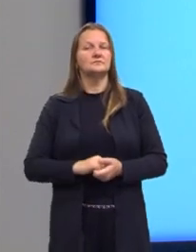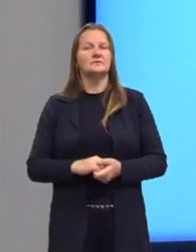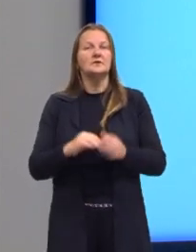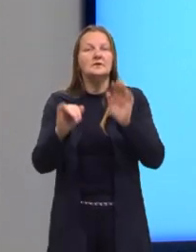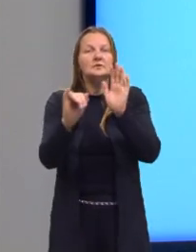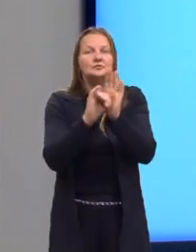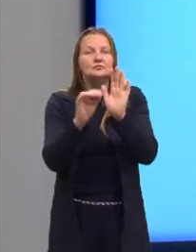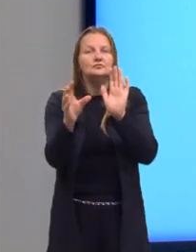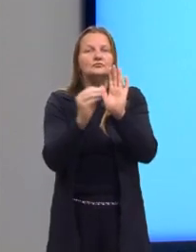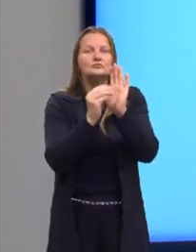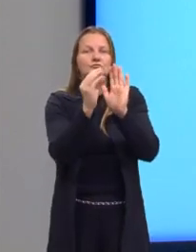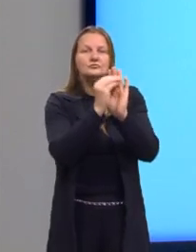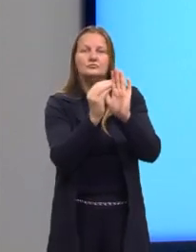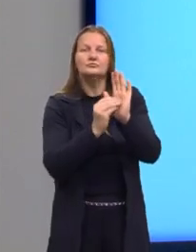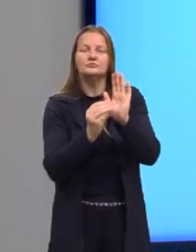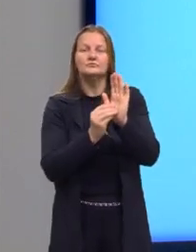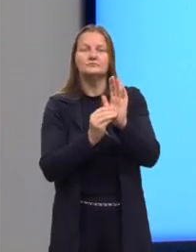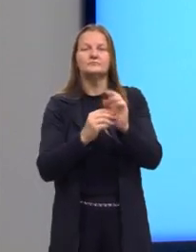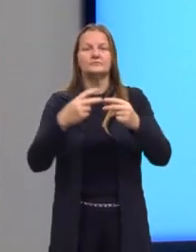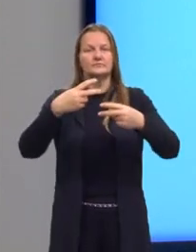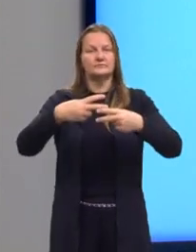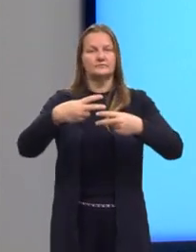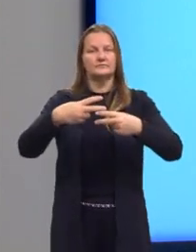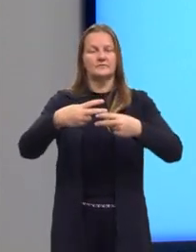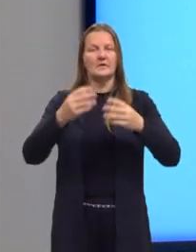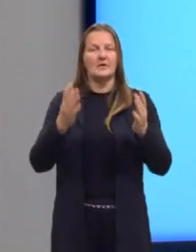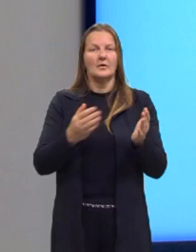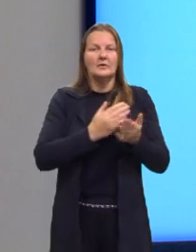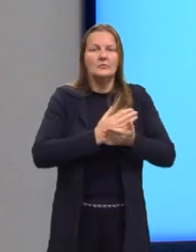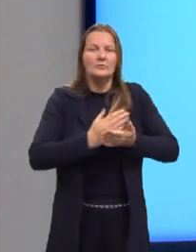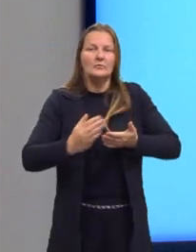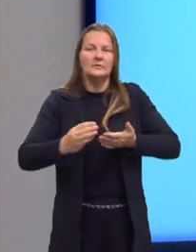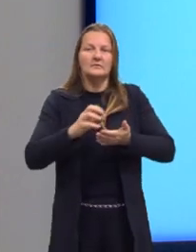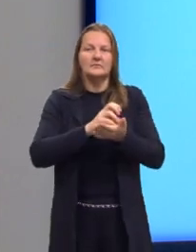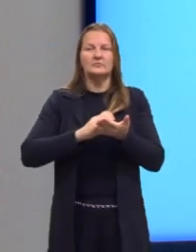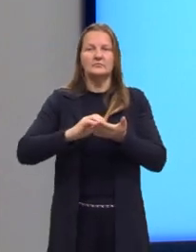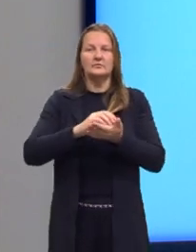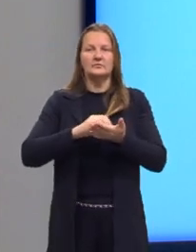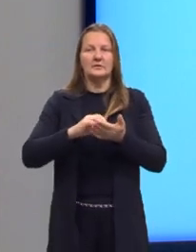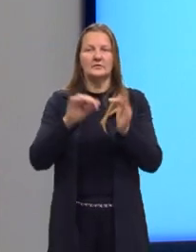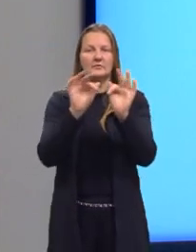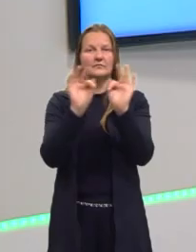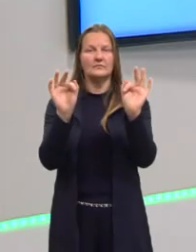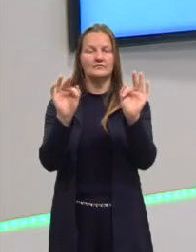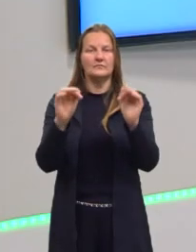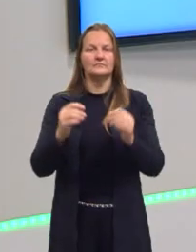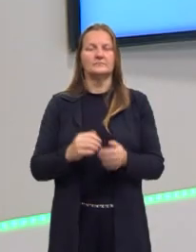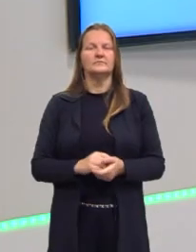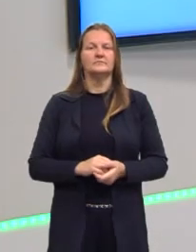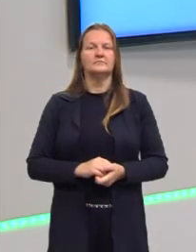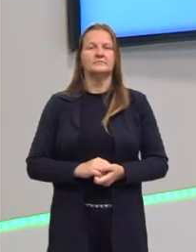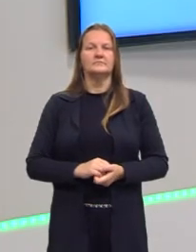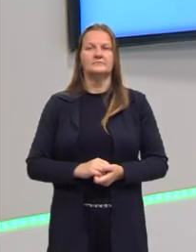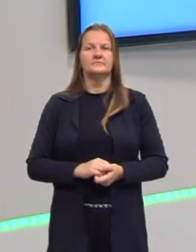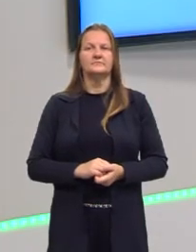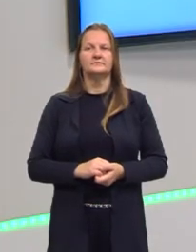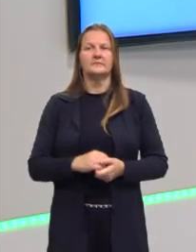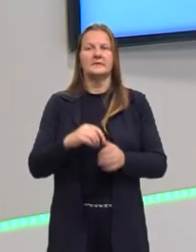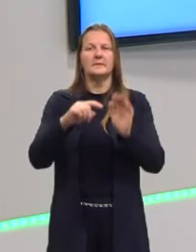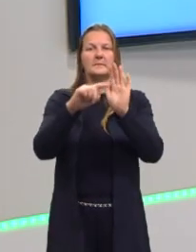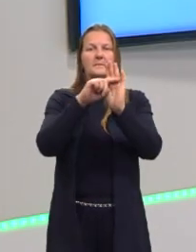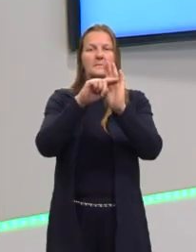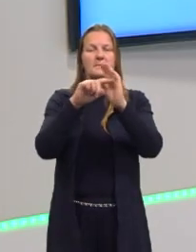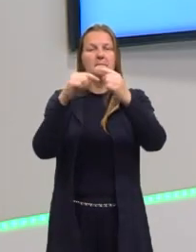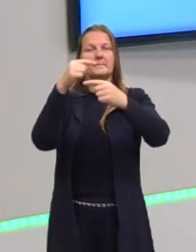Identificamos, então, os coeficientes, nós podemos partir, então, para a nossa fórmula do X vértice, né? Menos B